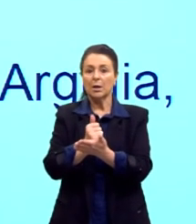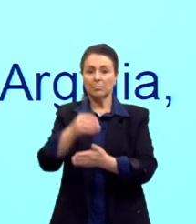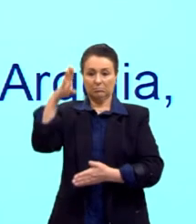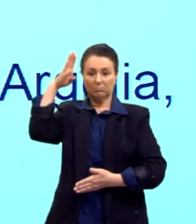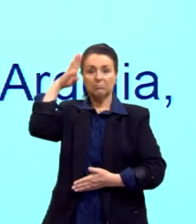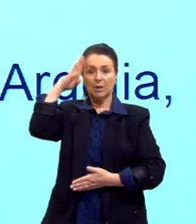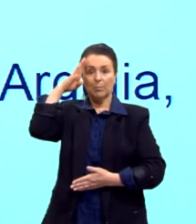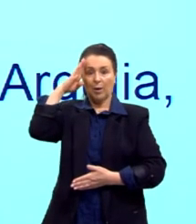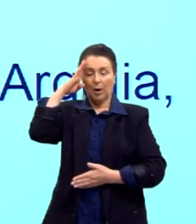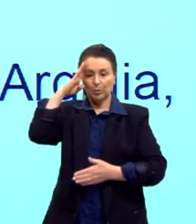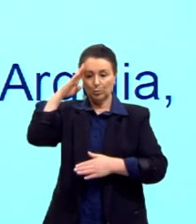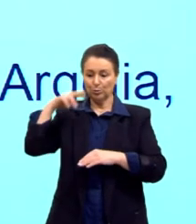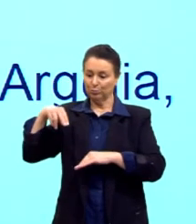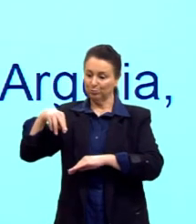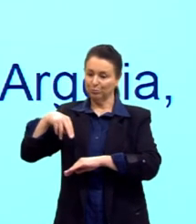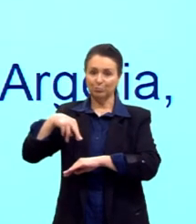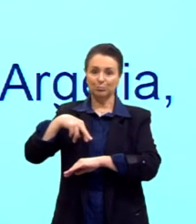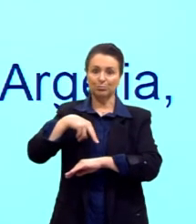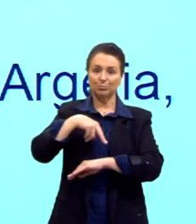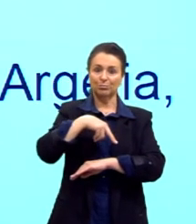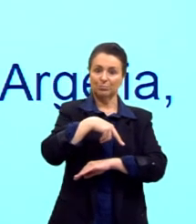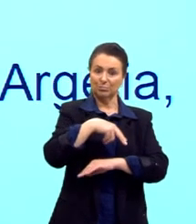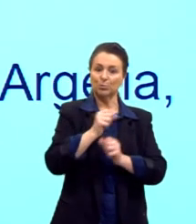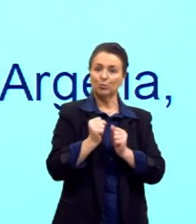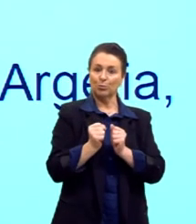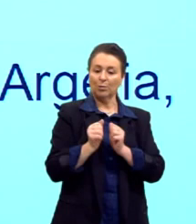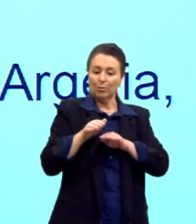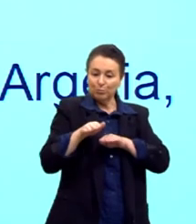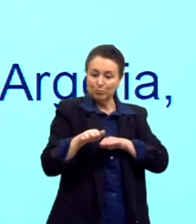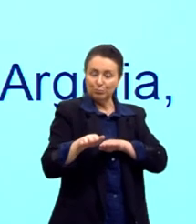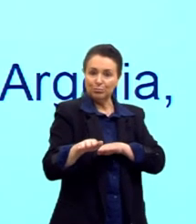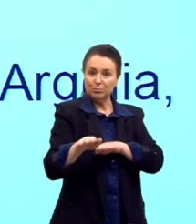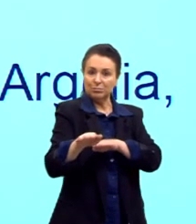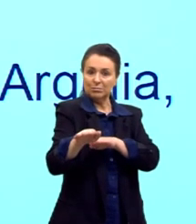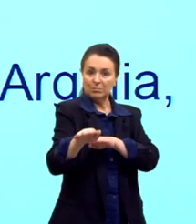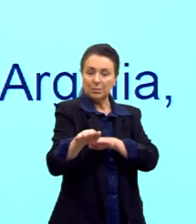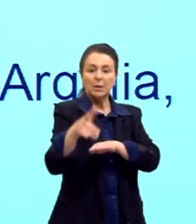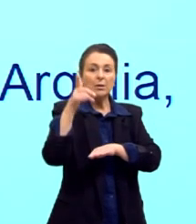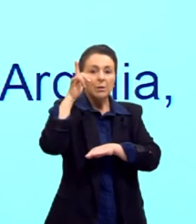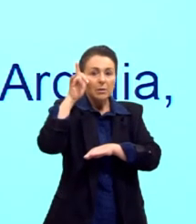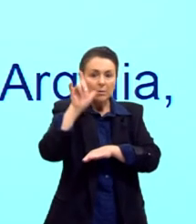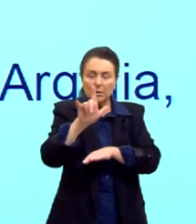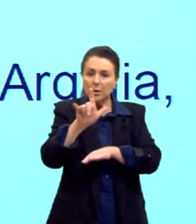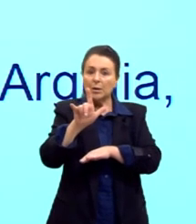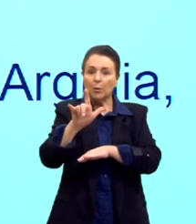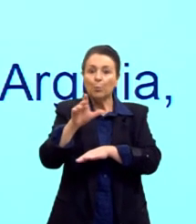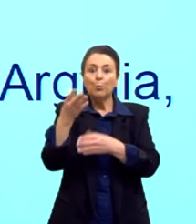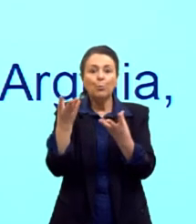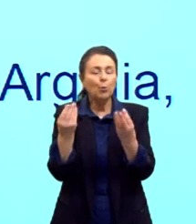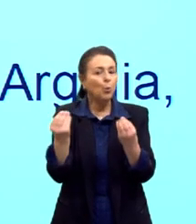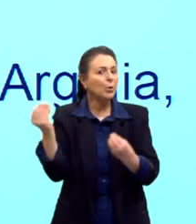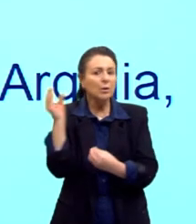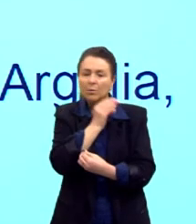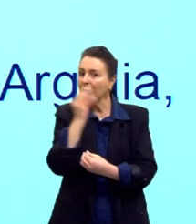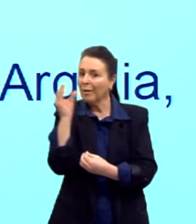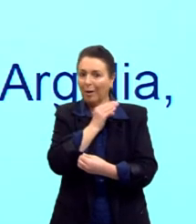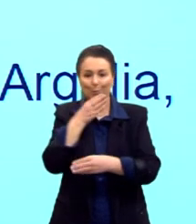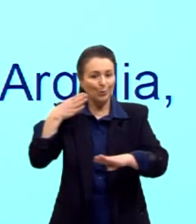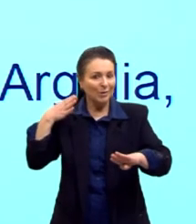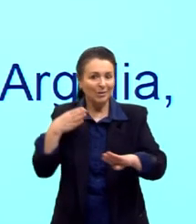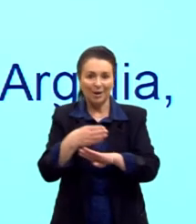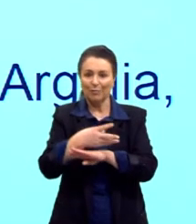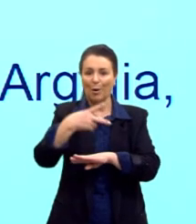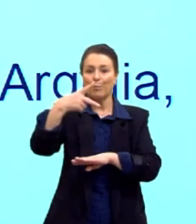infantaria iam avançando atrás, garantindo esse domínio, né. E eles conquistam aí de forma relâmpago, né, muito rápido a